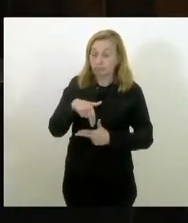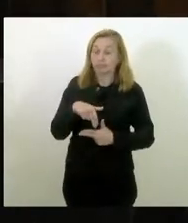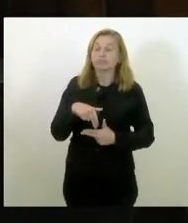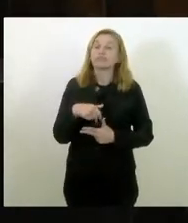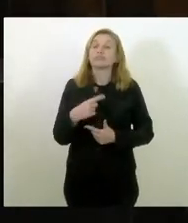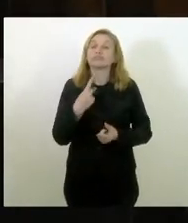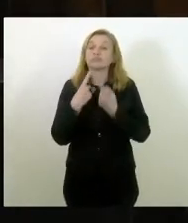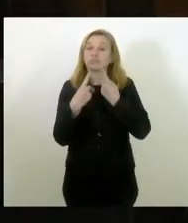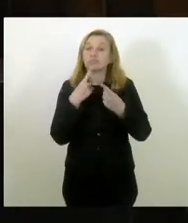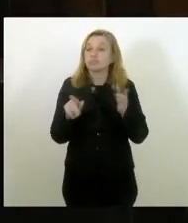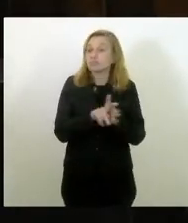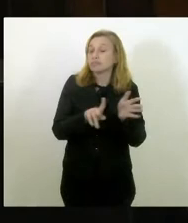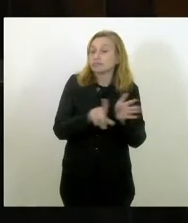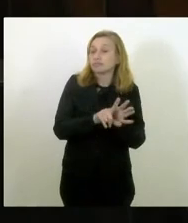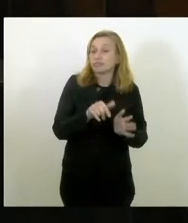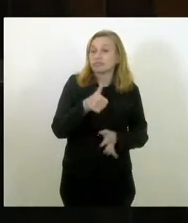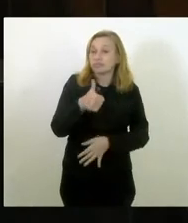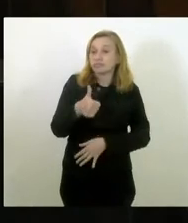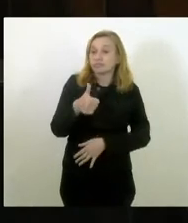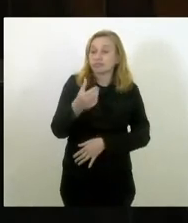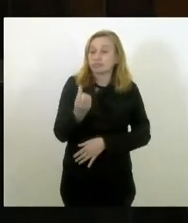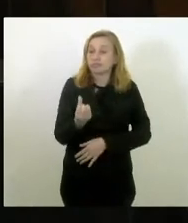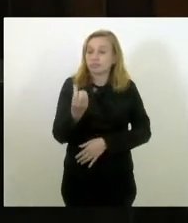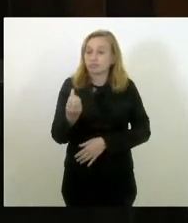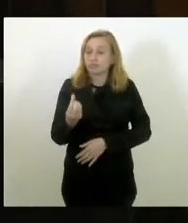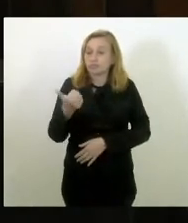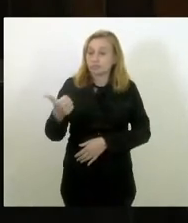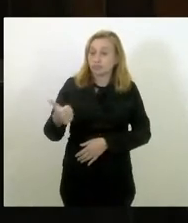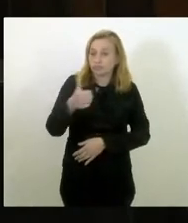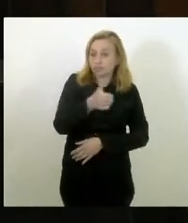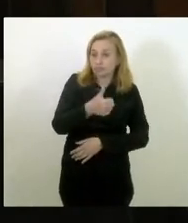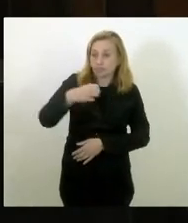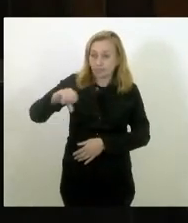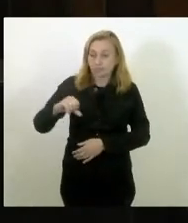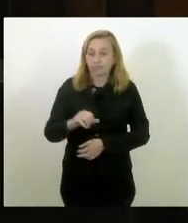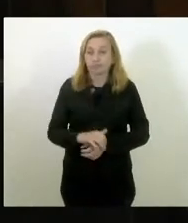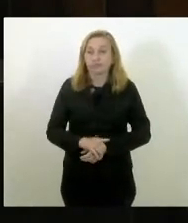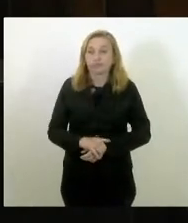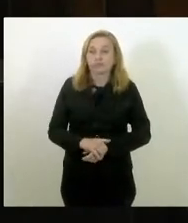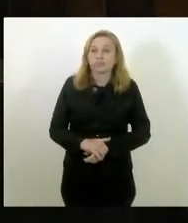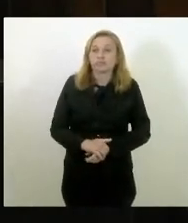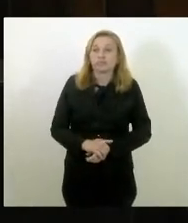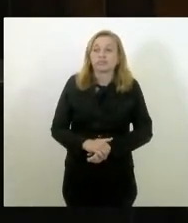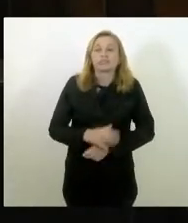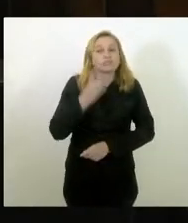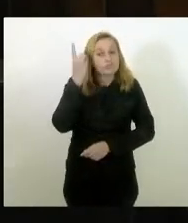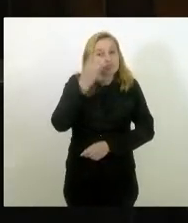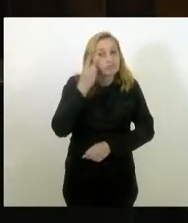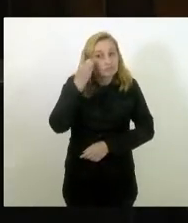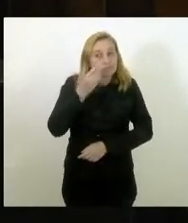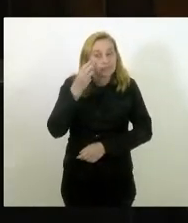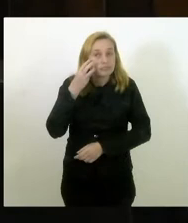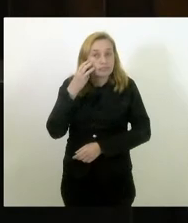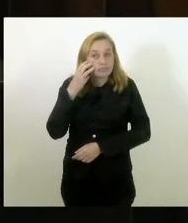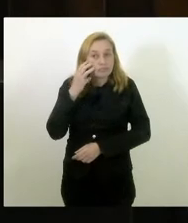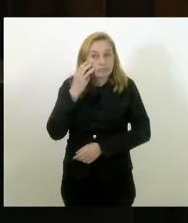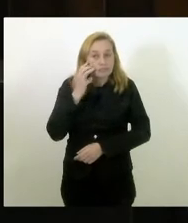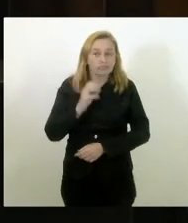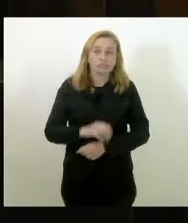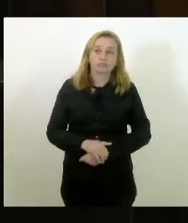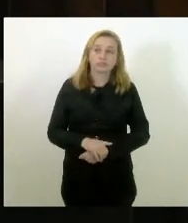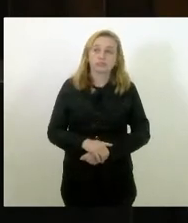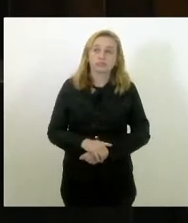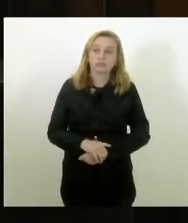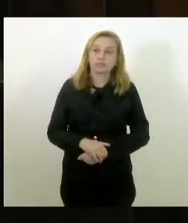o projeto de lei 1661, de 2019, da autoria do deputado Valdeck Carneiro e